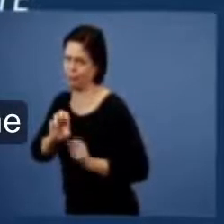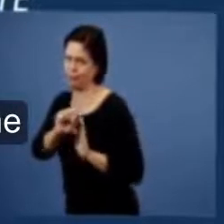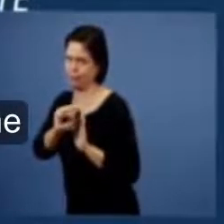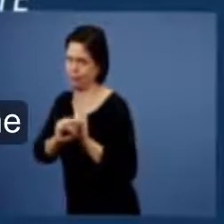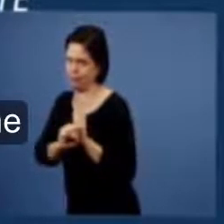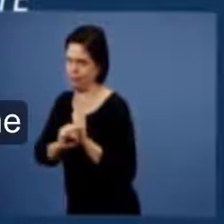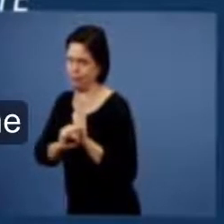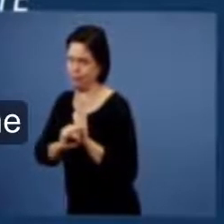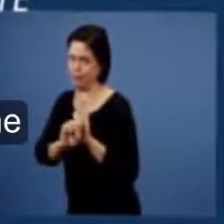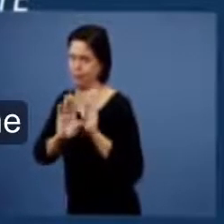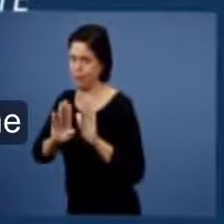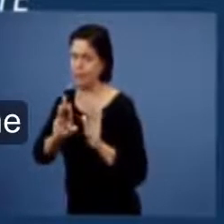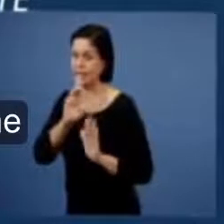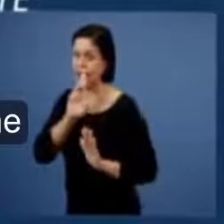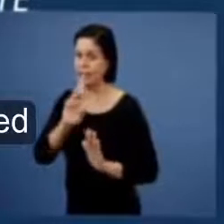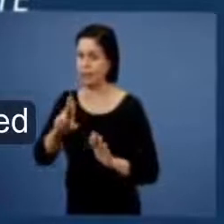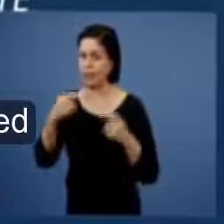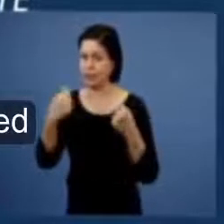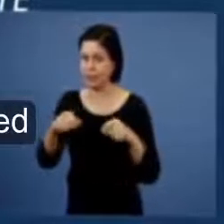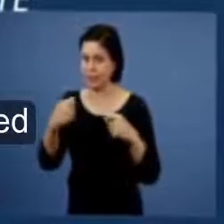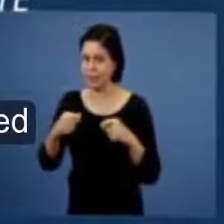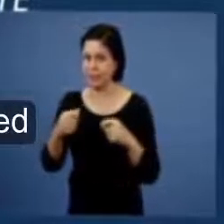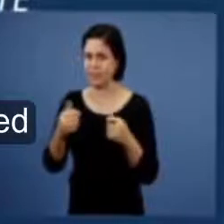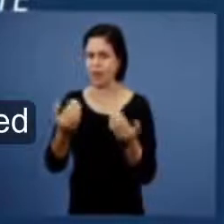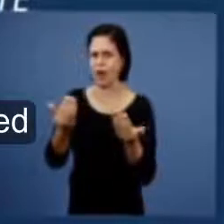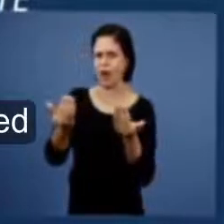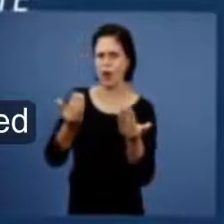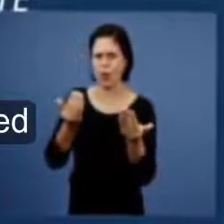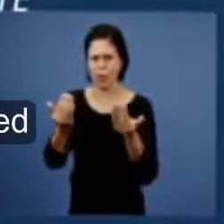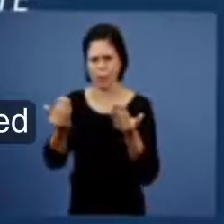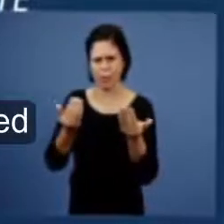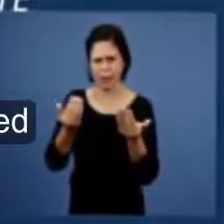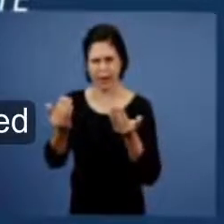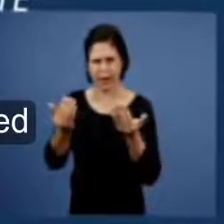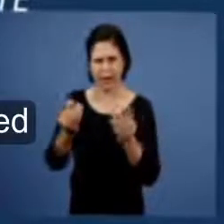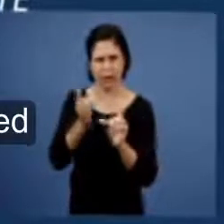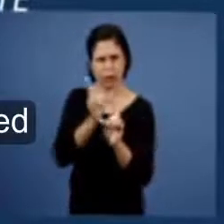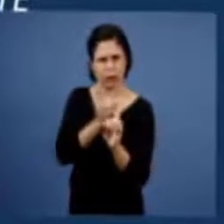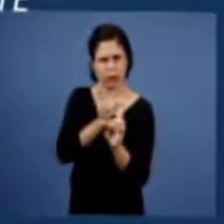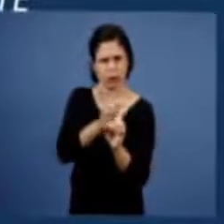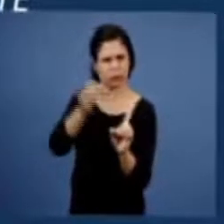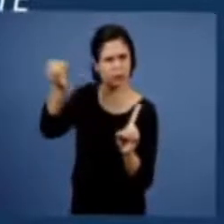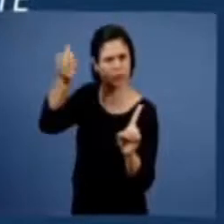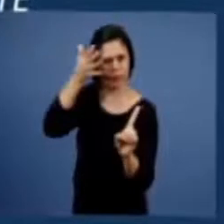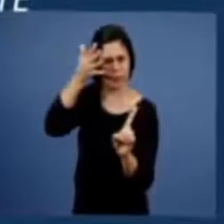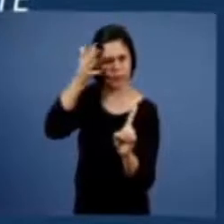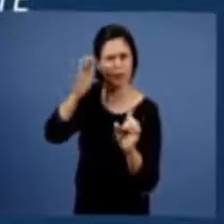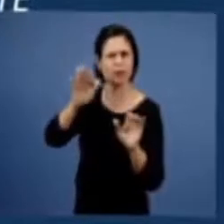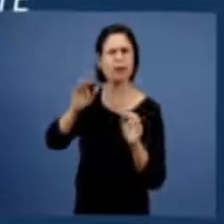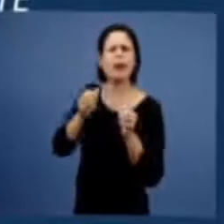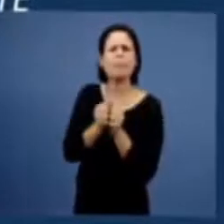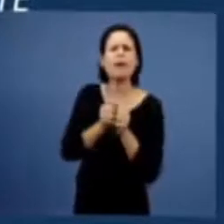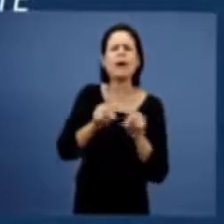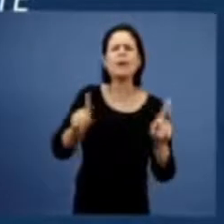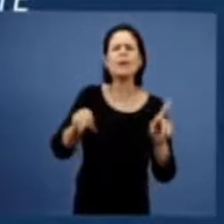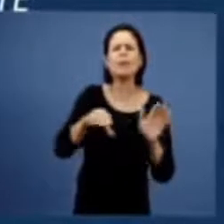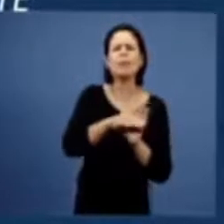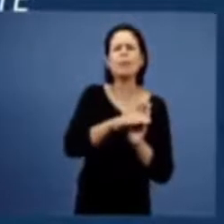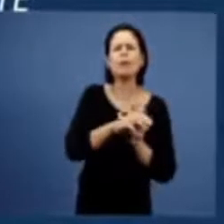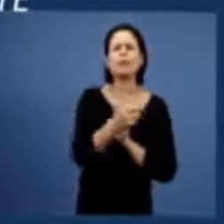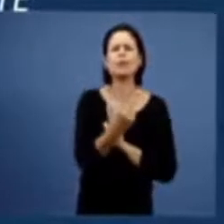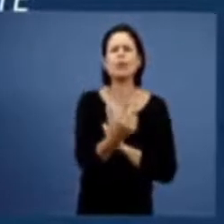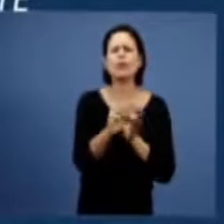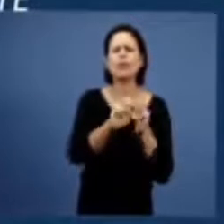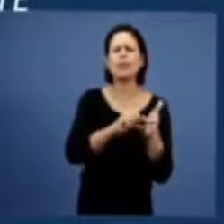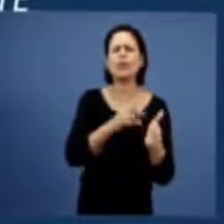doutrina da palavra revelada então, vejam os irmãos, qual foi o juízo pronunciado lá, em Apocalipse 2, 5